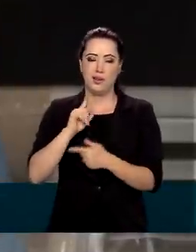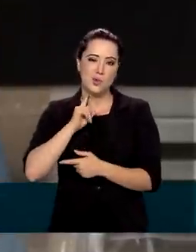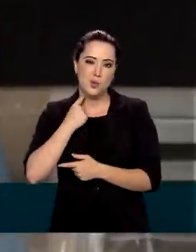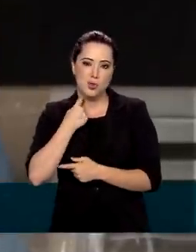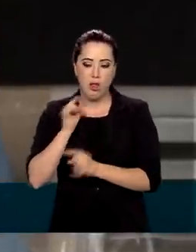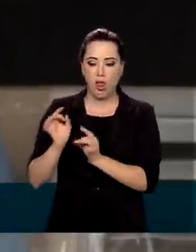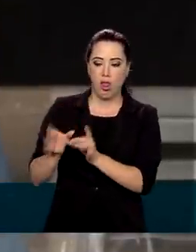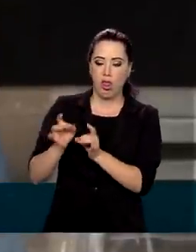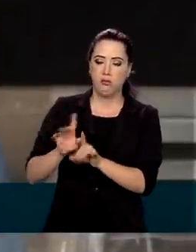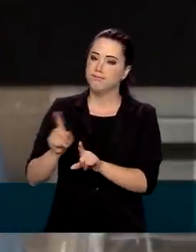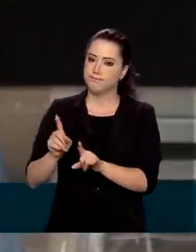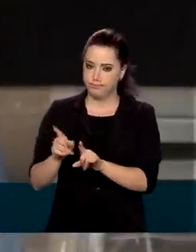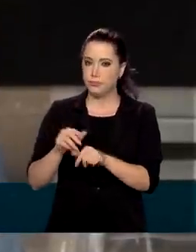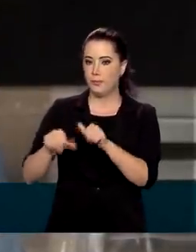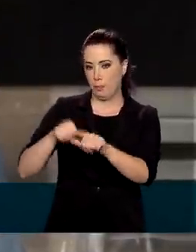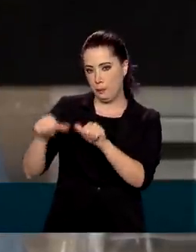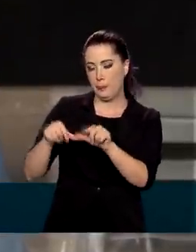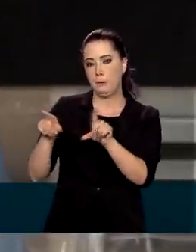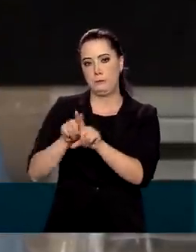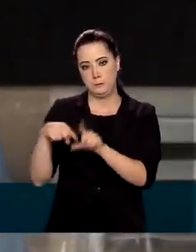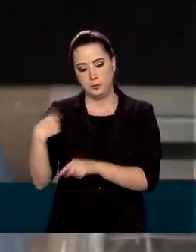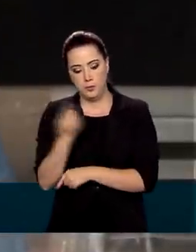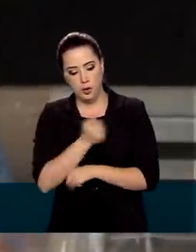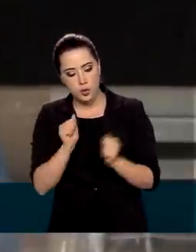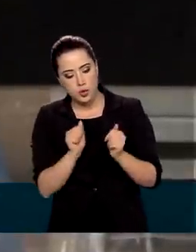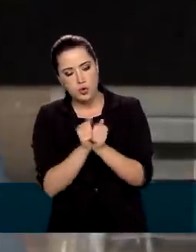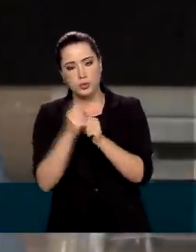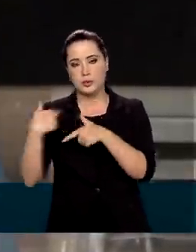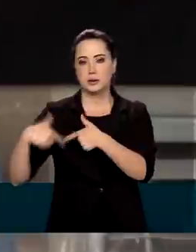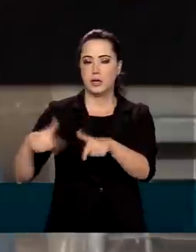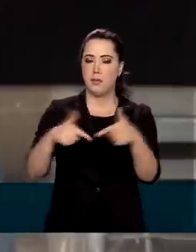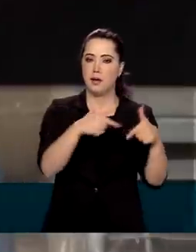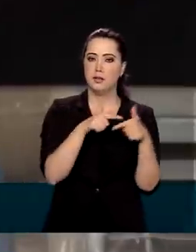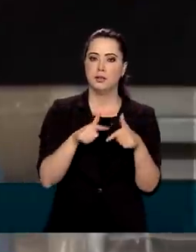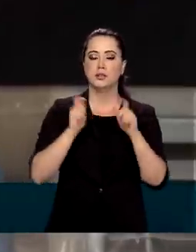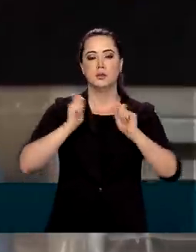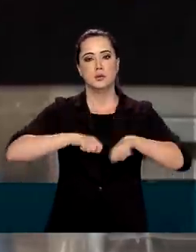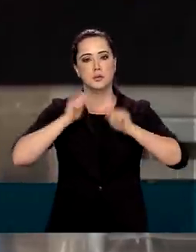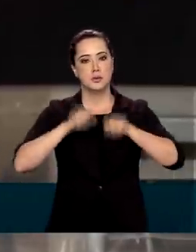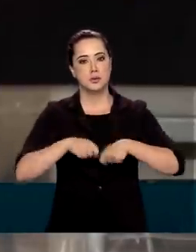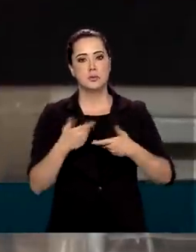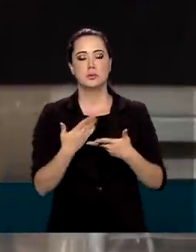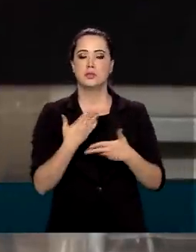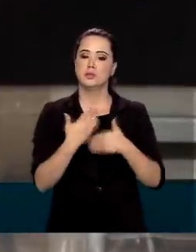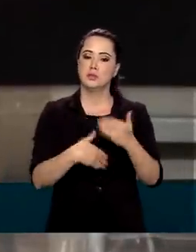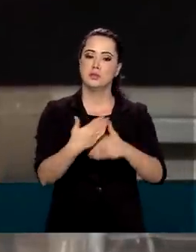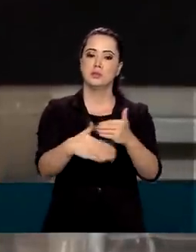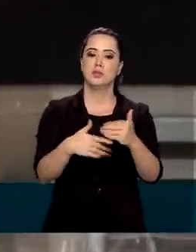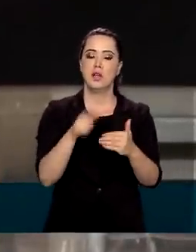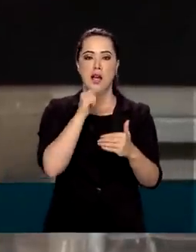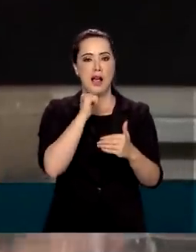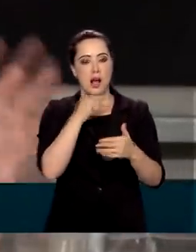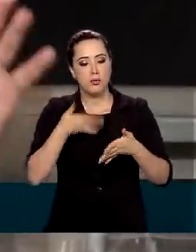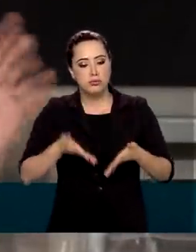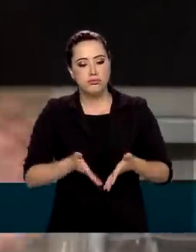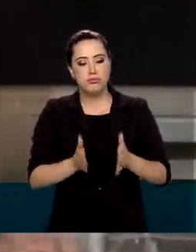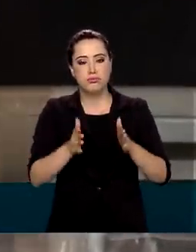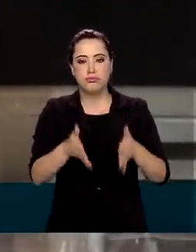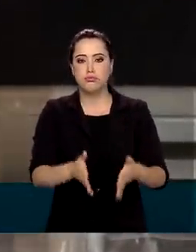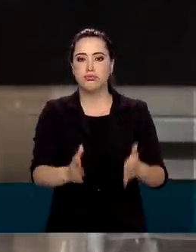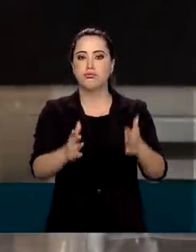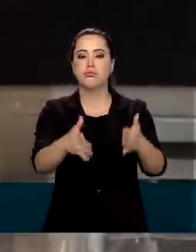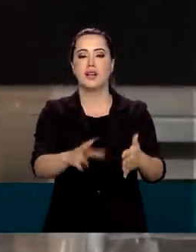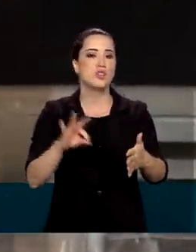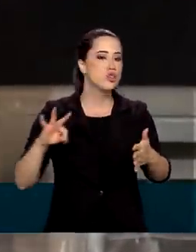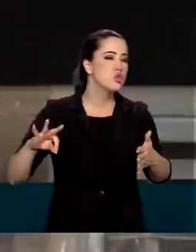coletivo de buscar junto conosco alternativas que permitam que a revitalização das bacias hidrográficas por todo o